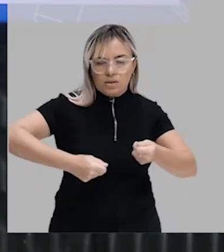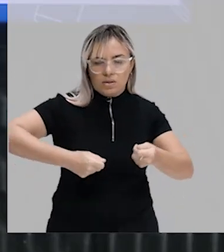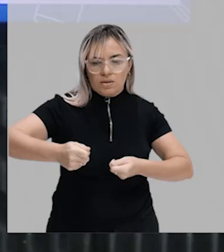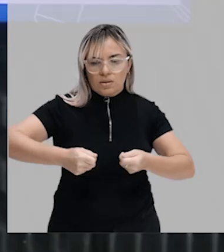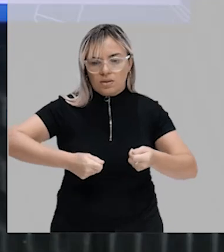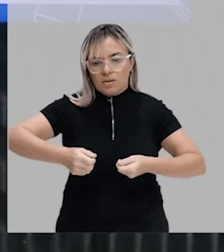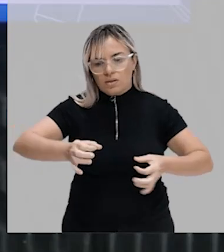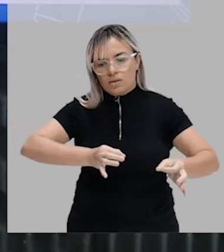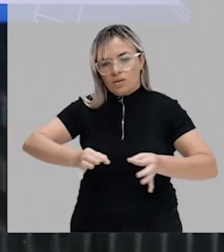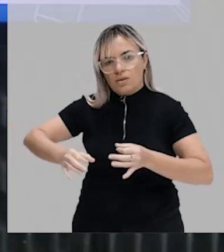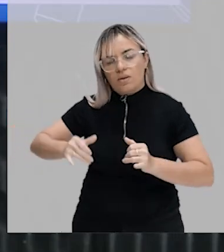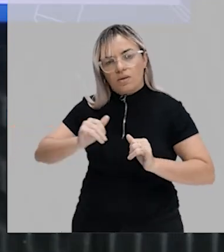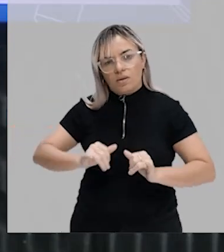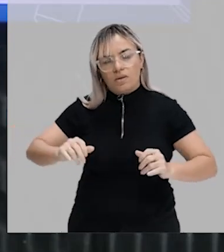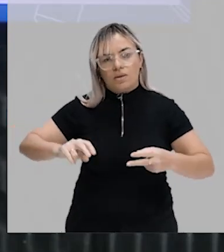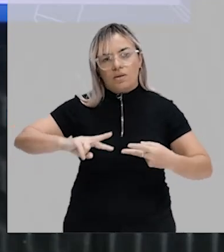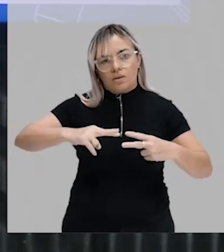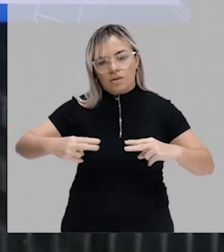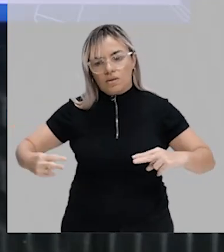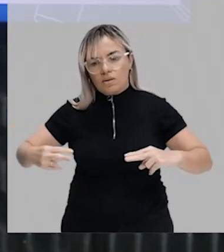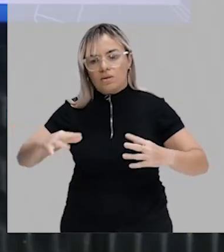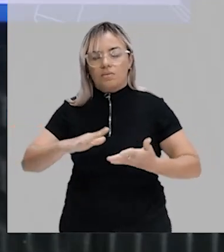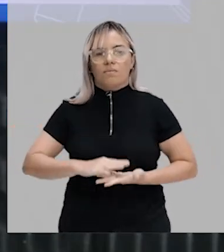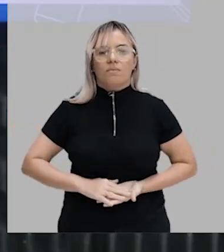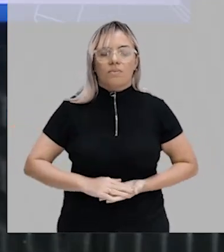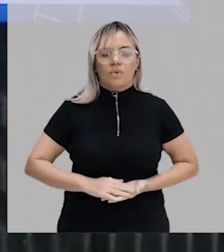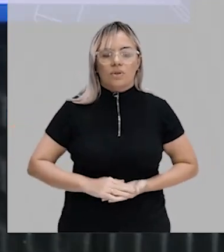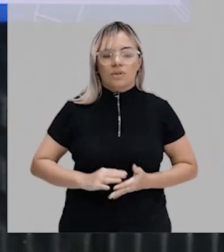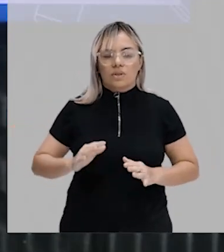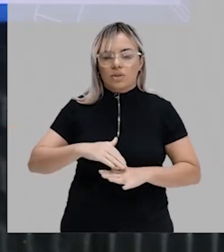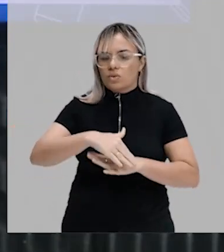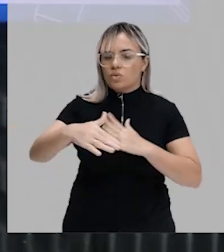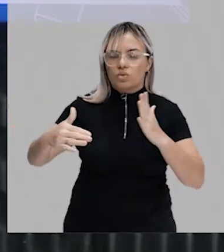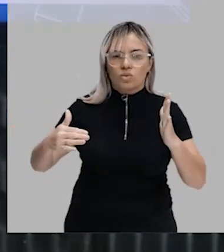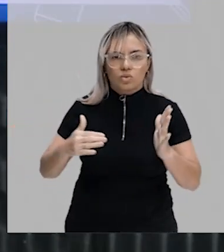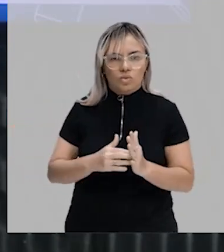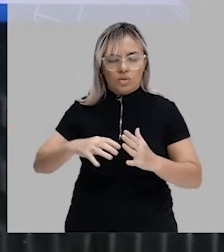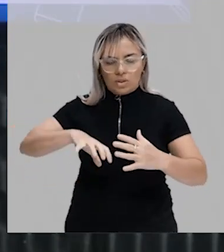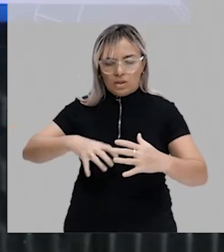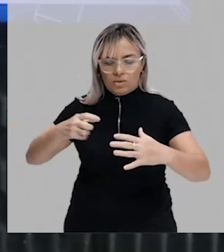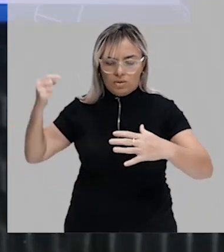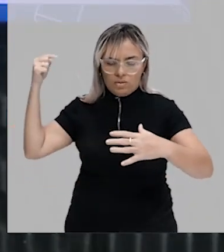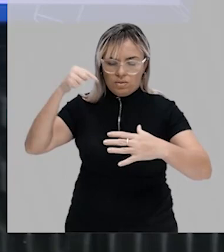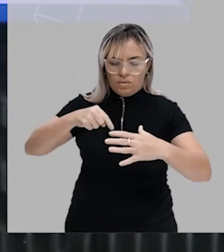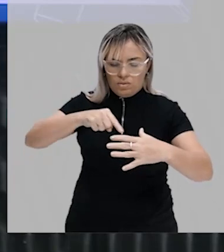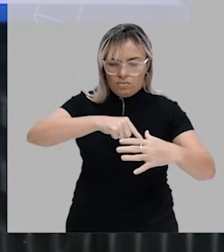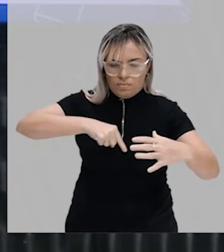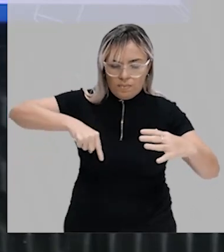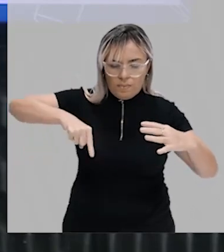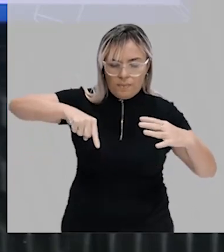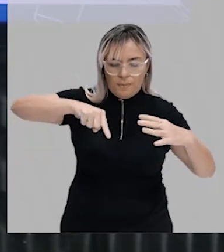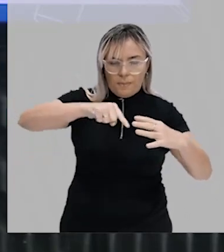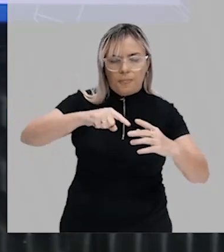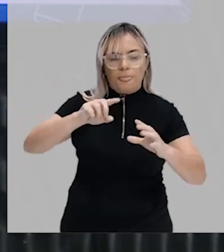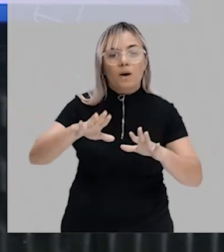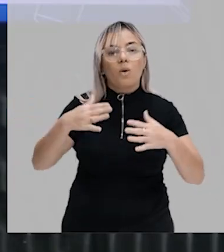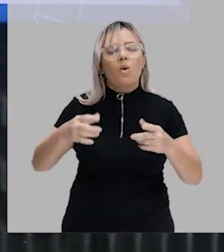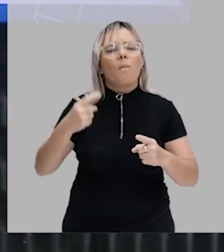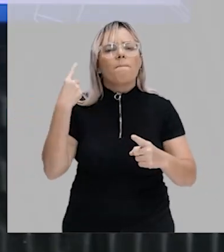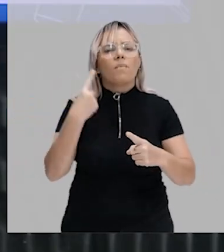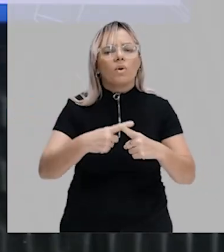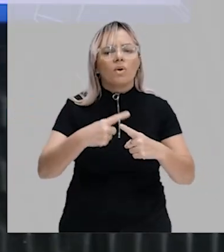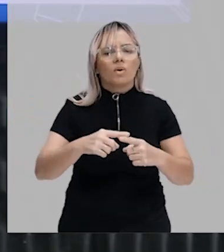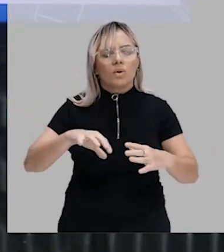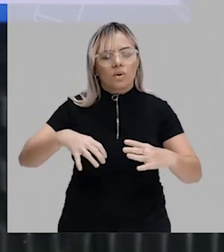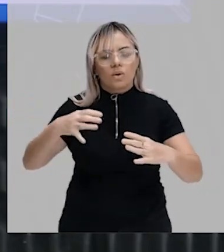e coordenadas por informações genéticas. Então, tudo o que acontecia ali dentro tinha um porquê de acontecer.